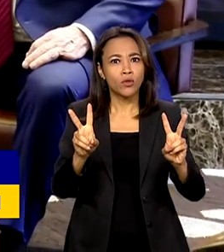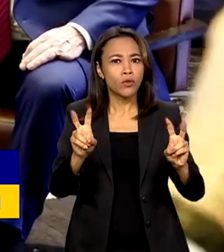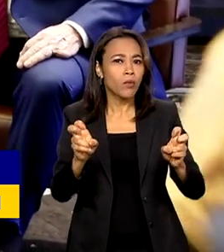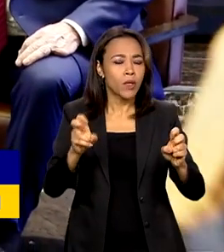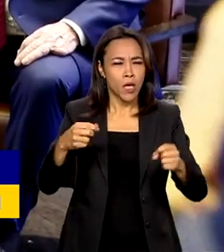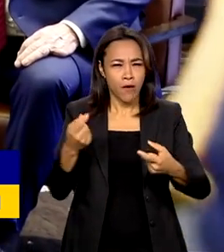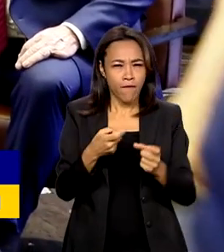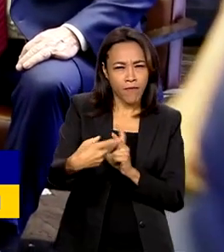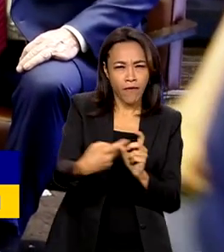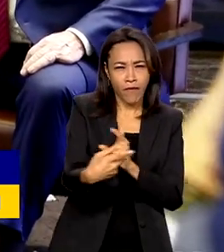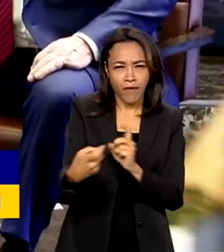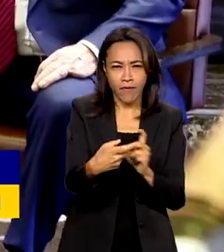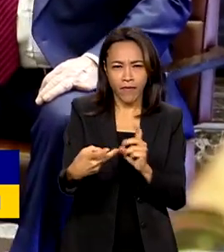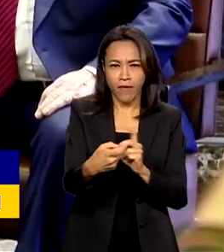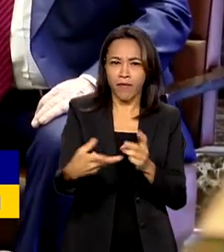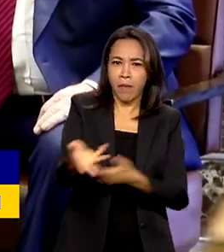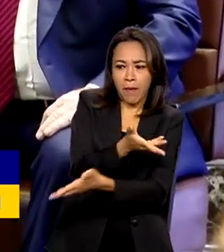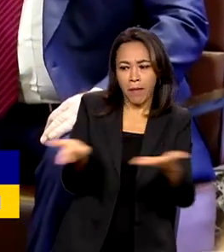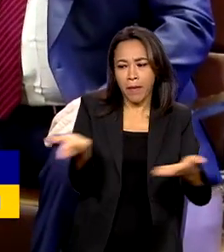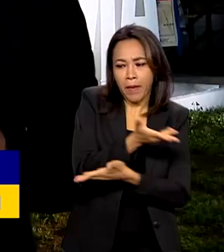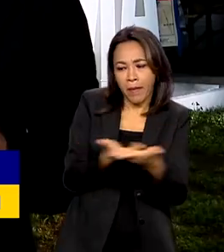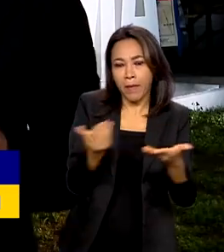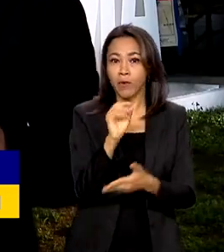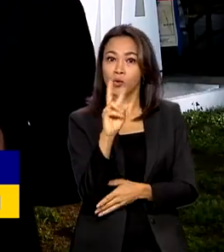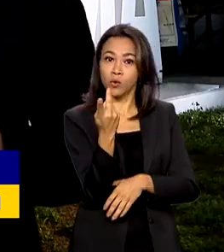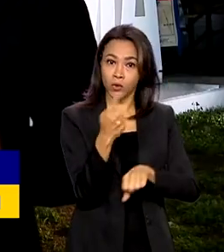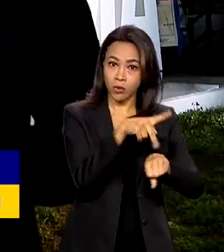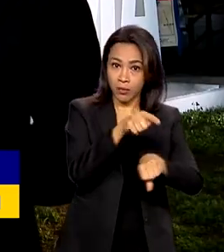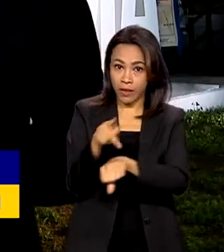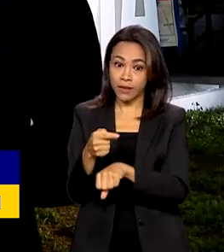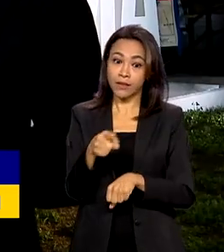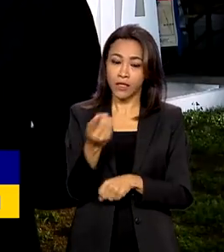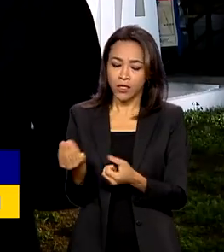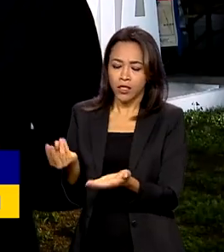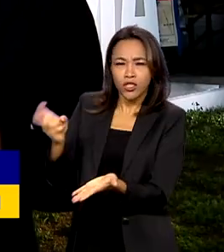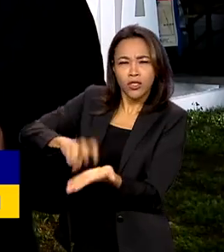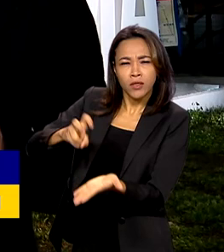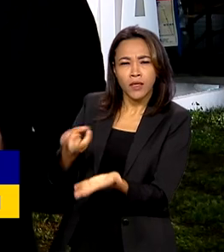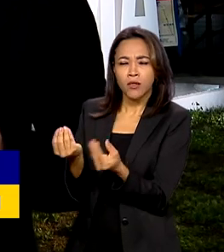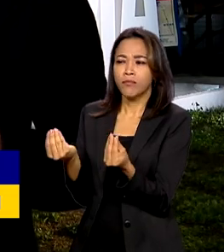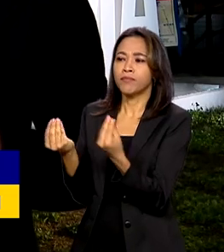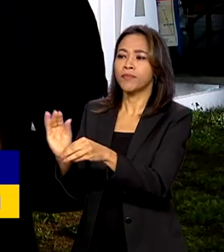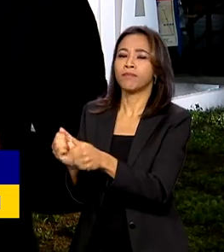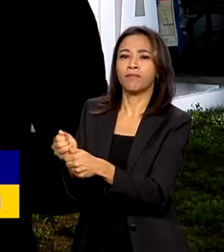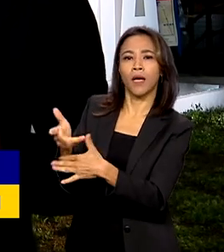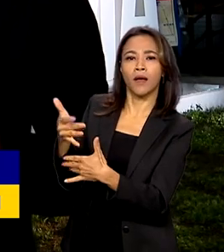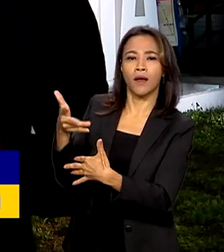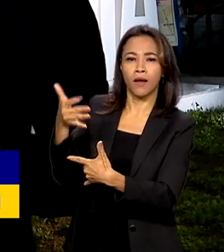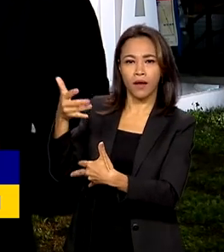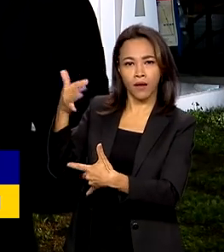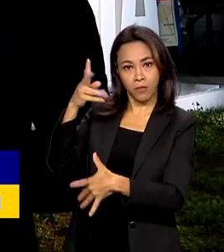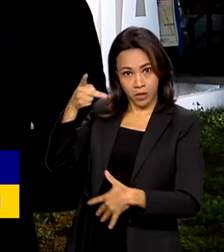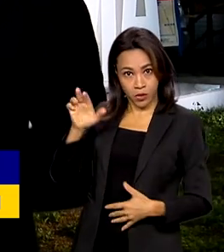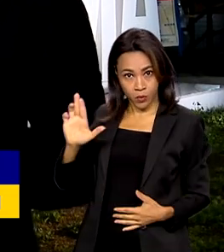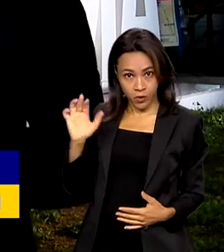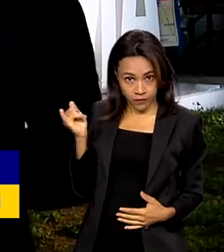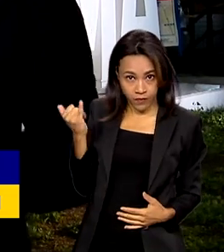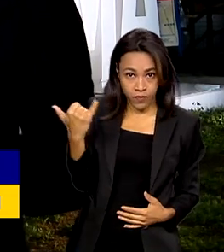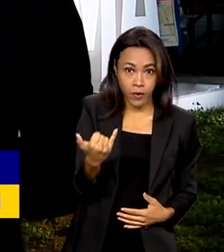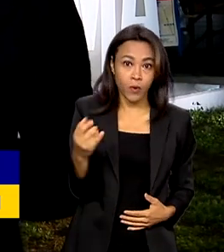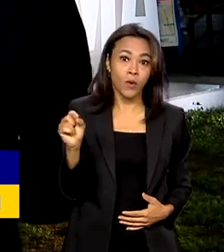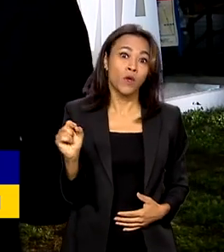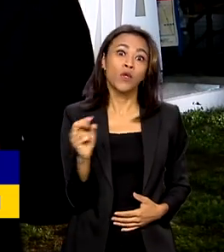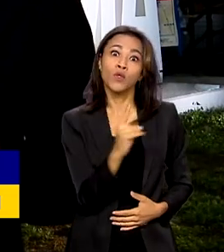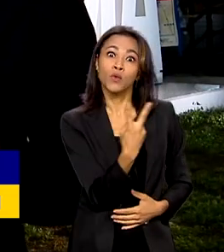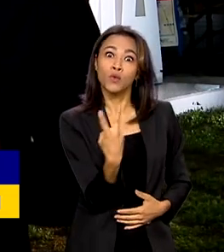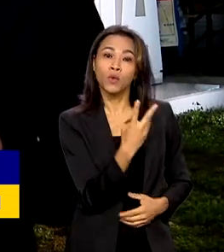entre os dois países. Mais cedo, o presidente Lula postou nas redes sociais esse encontro com a Albanese e disse que os dois países